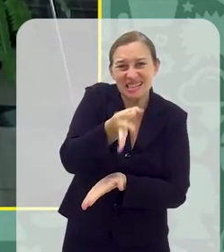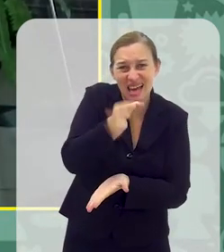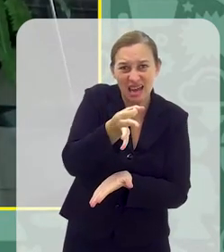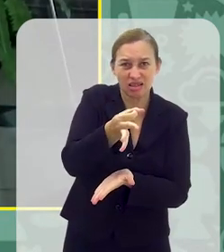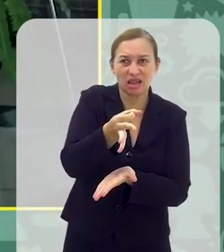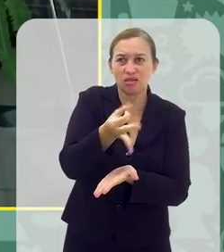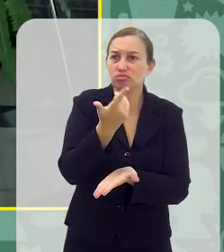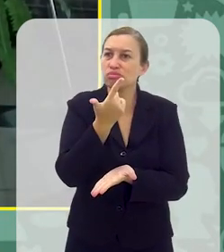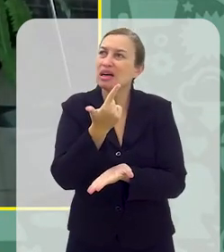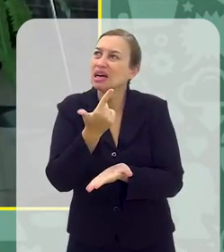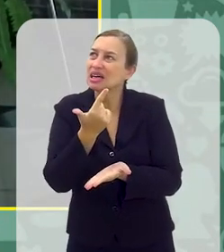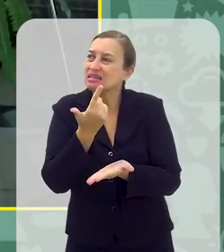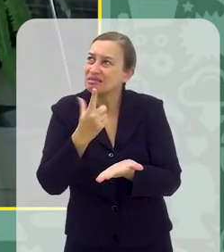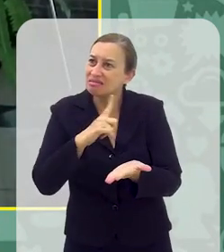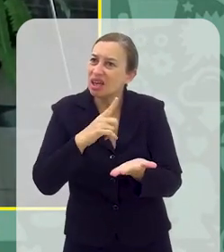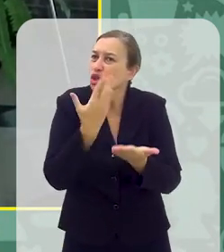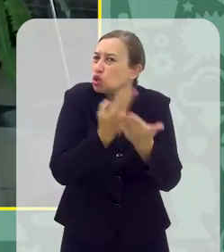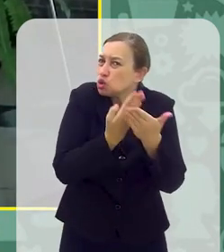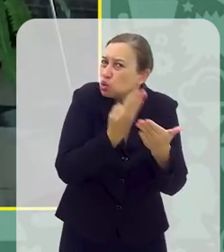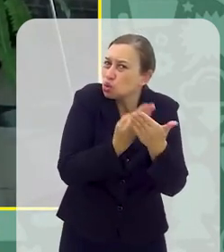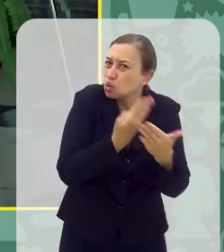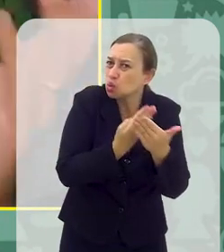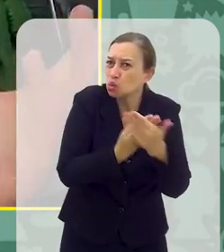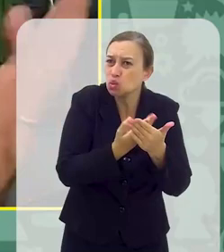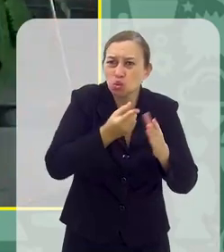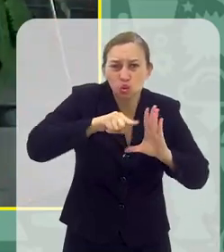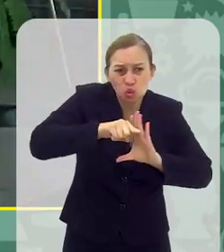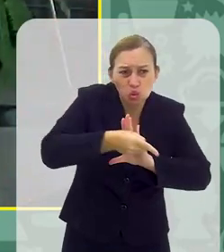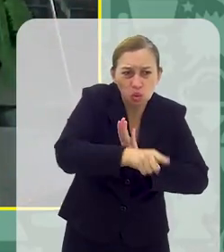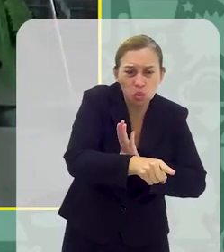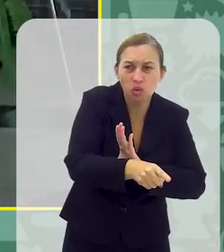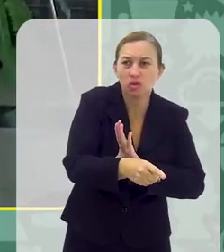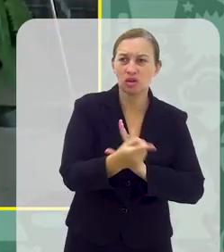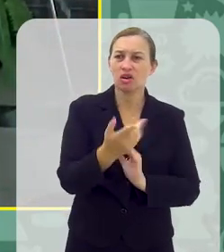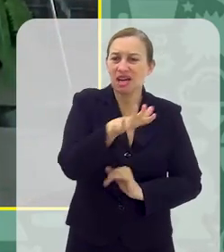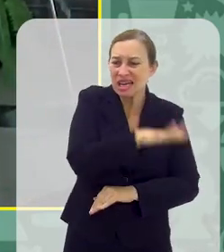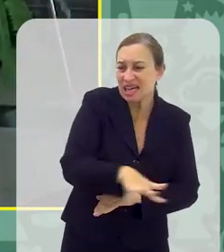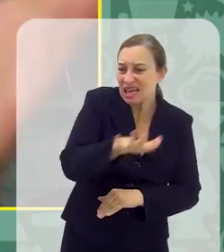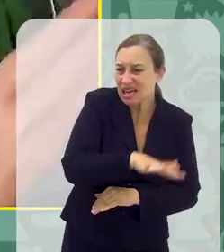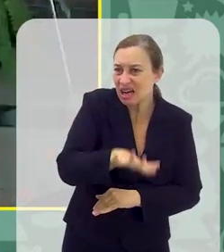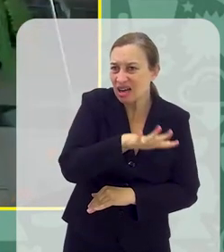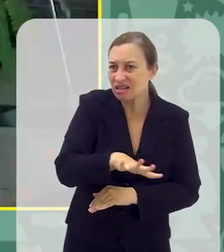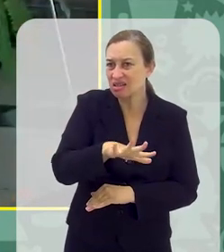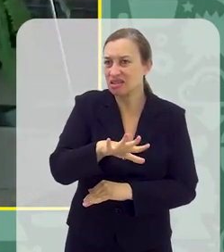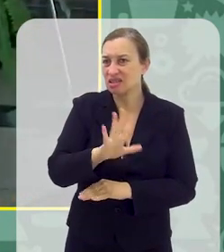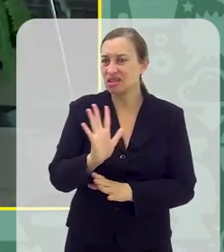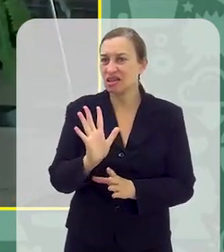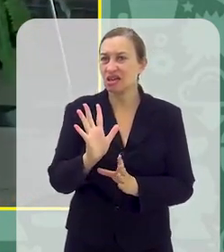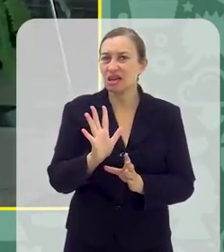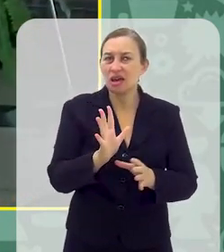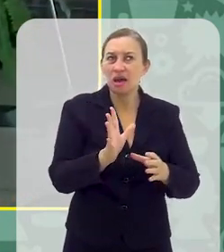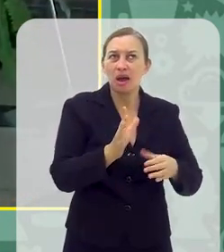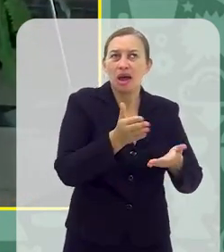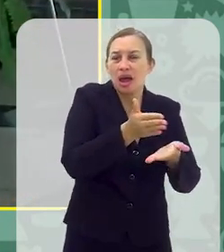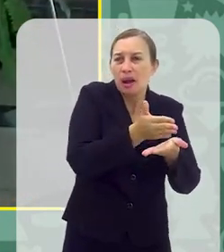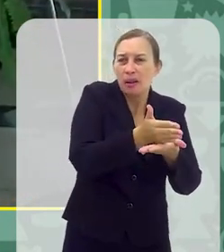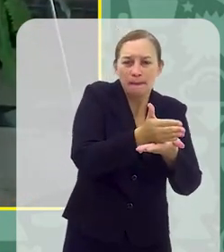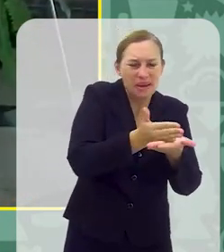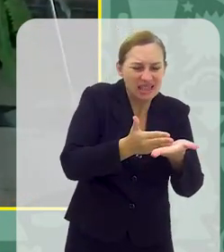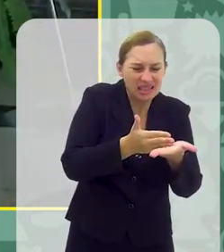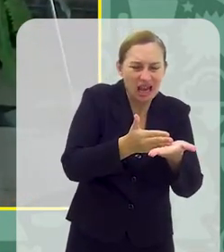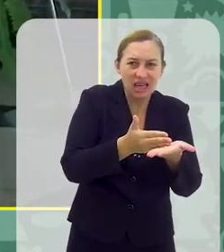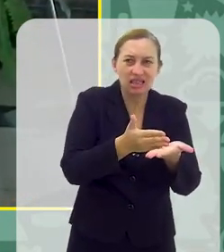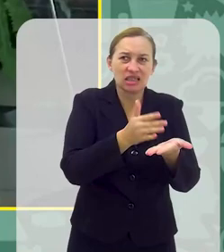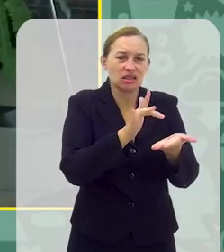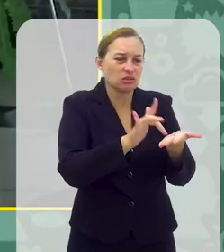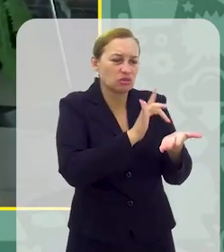Assim, não tem estudos que você pega, sabe, assim, 100 mil crianças e metade você deixa com mais tempo no celular, metade você